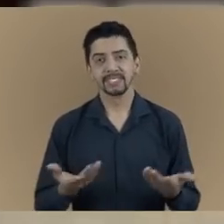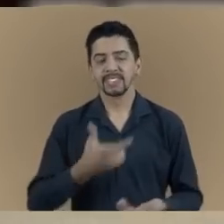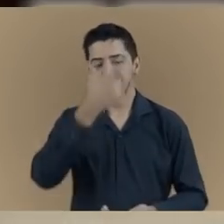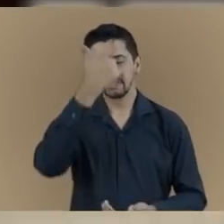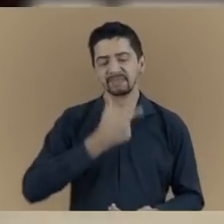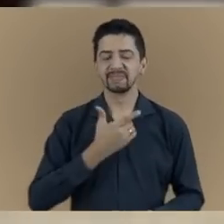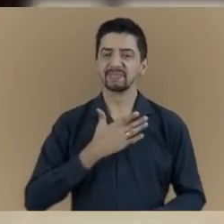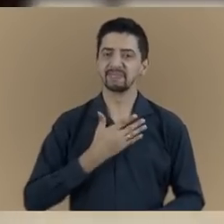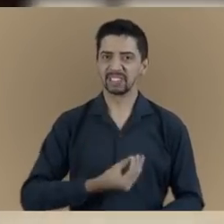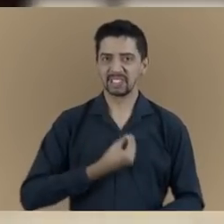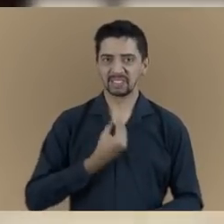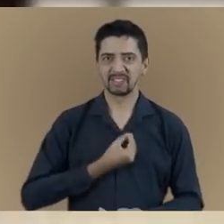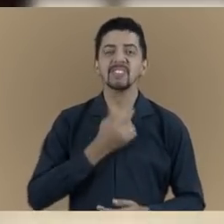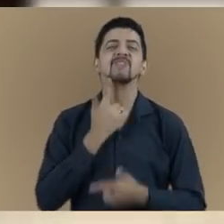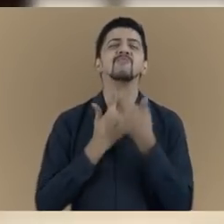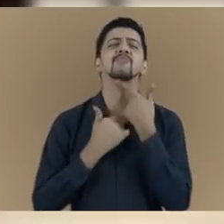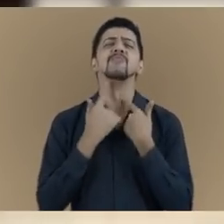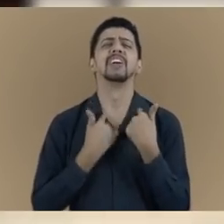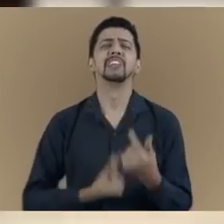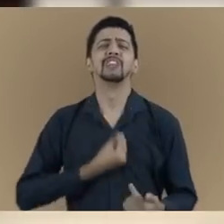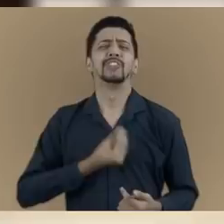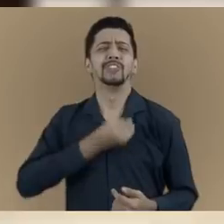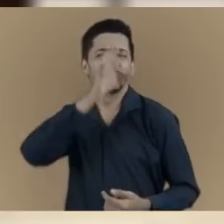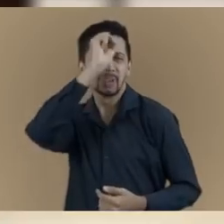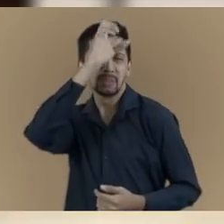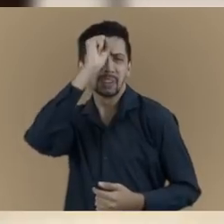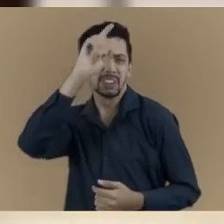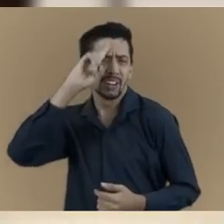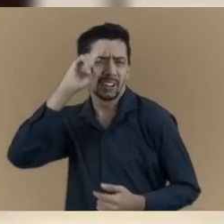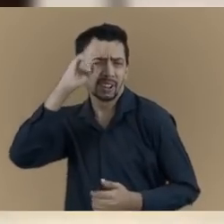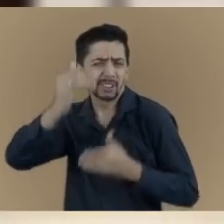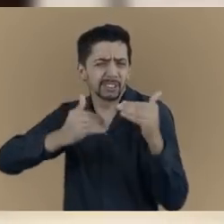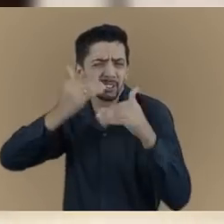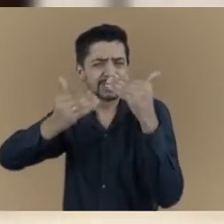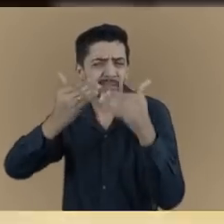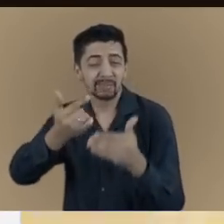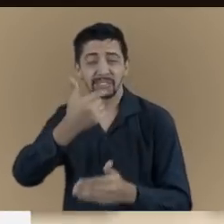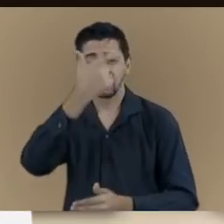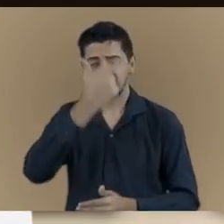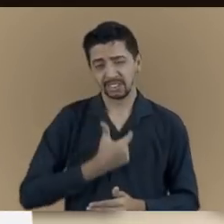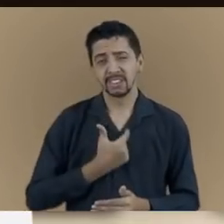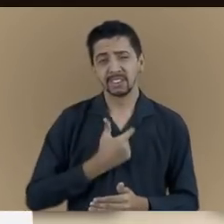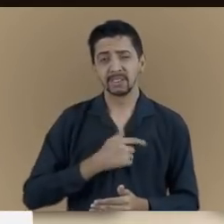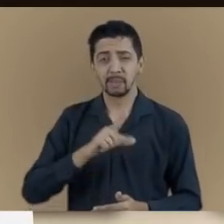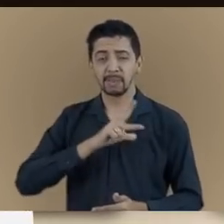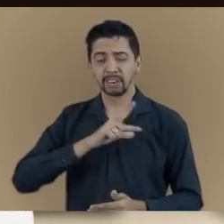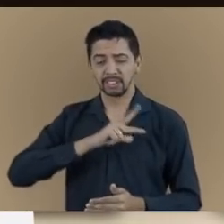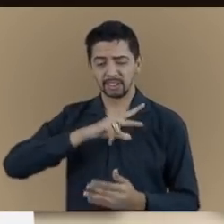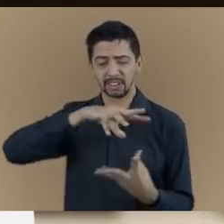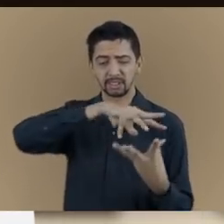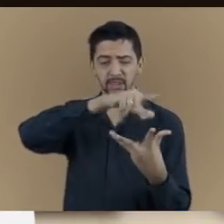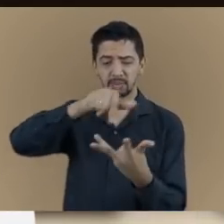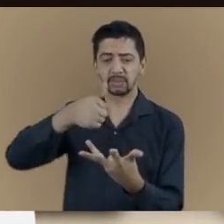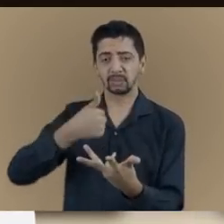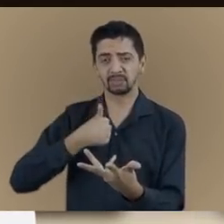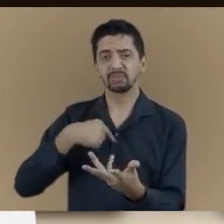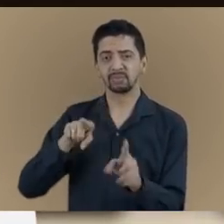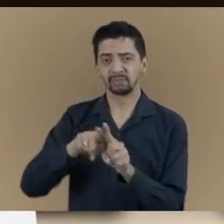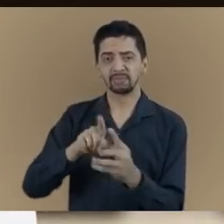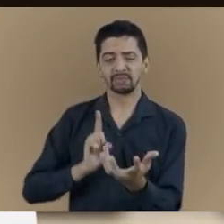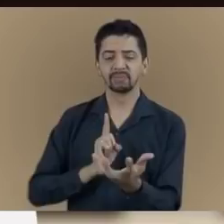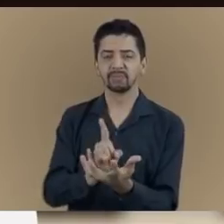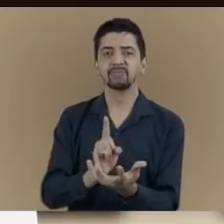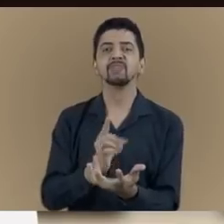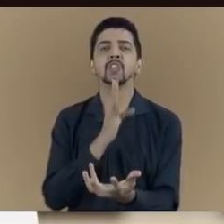Bom, essa sou eu. Cheia de vontade de viver e aprender a cada dia. Eu pertenço ao mundo. Eu